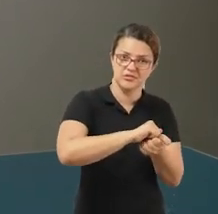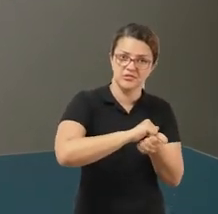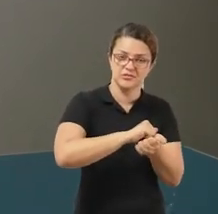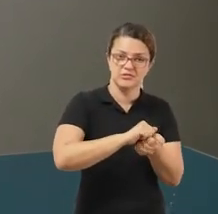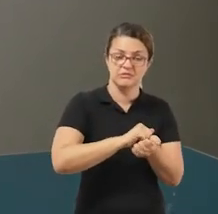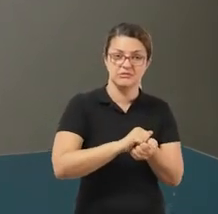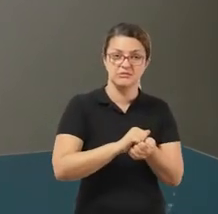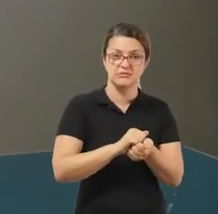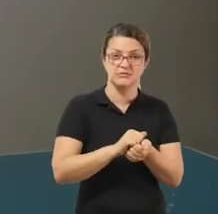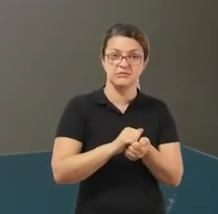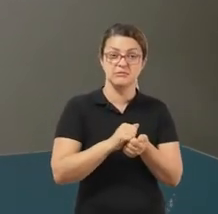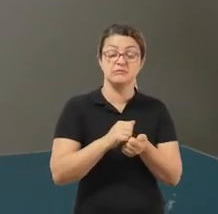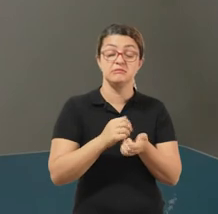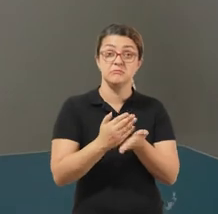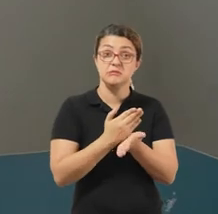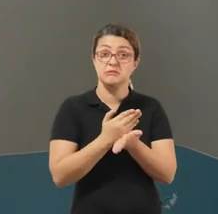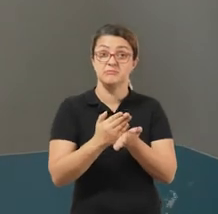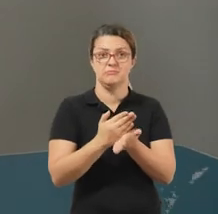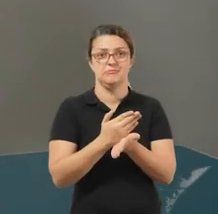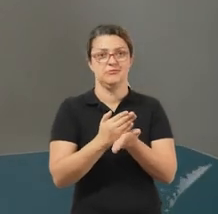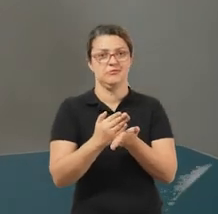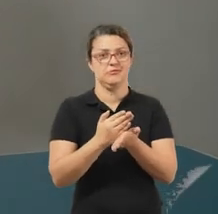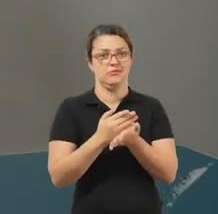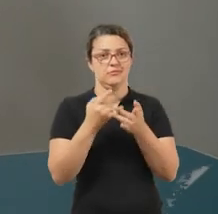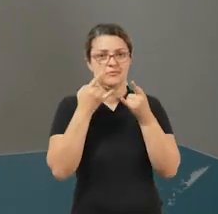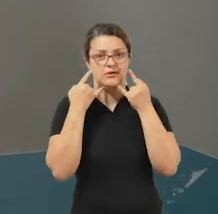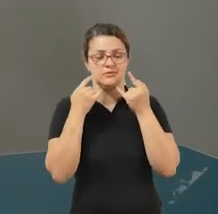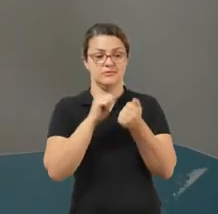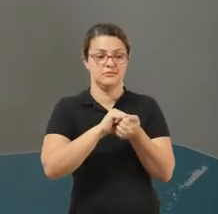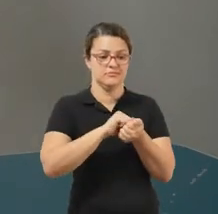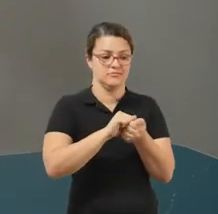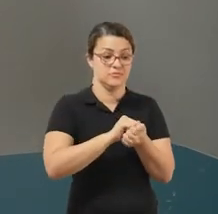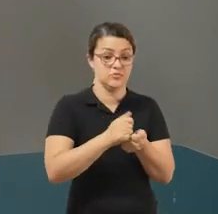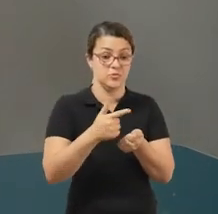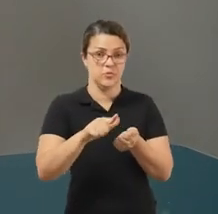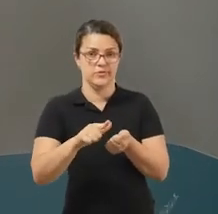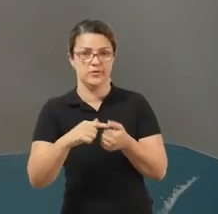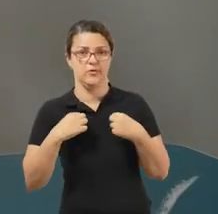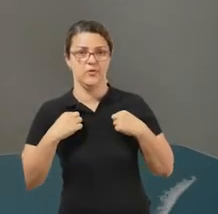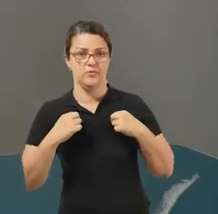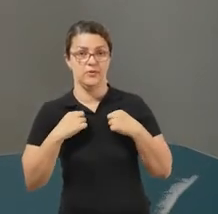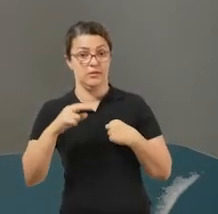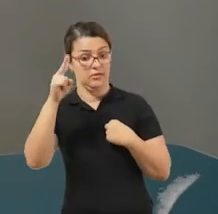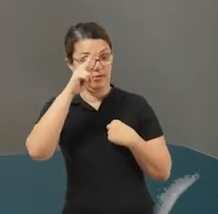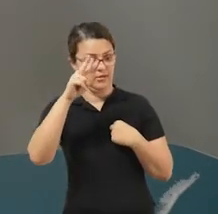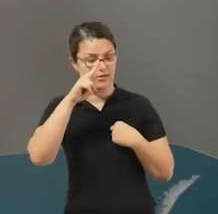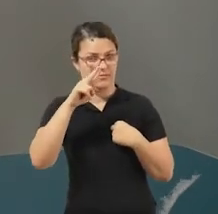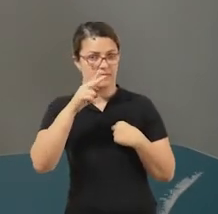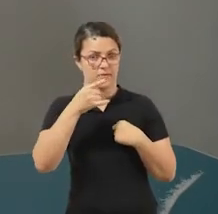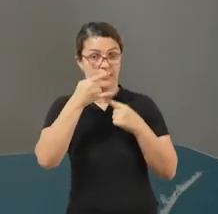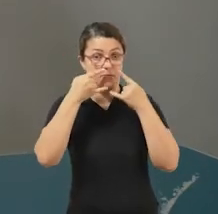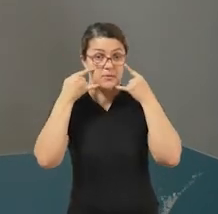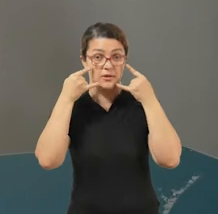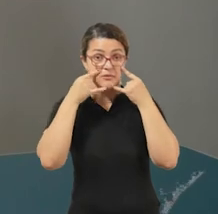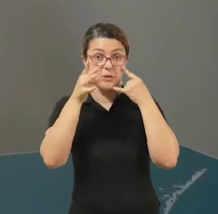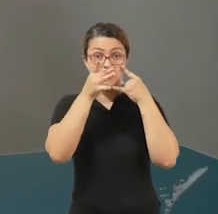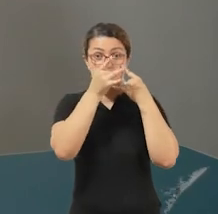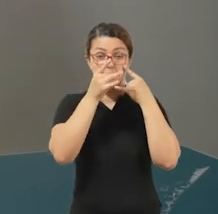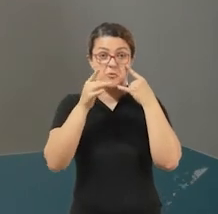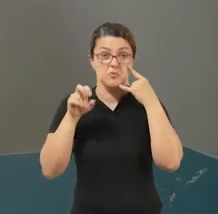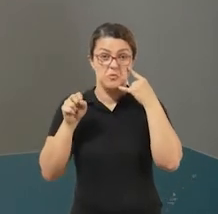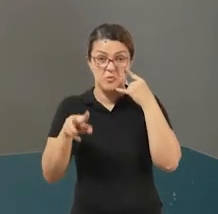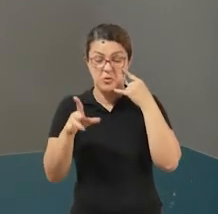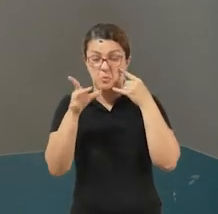separadamente das outras roupas. Lembrando que esse é um vírus que ele pode estar ali na umidade da máscara e ele pode passar para os outros